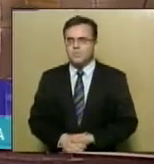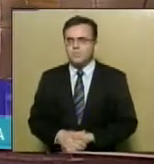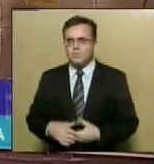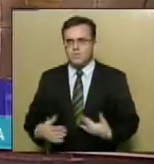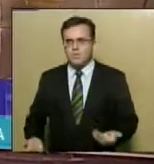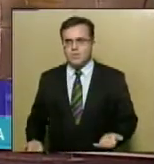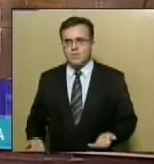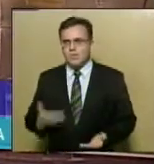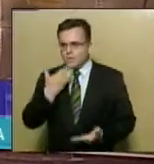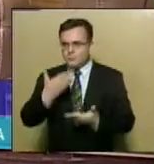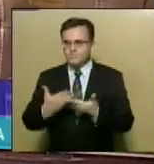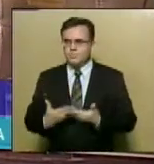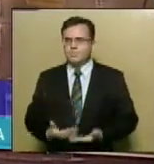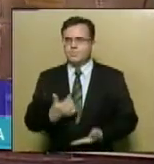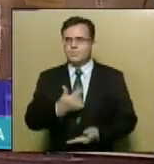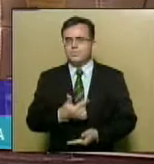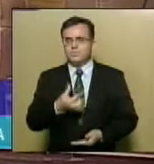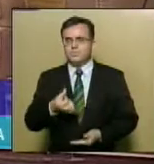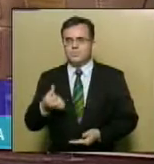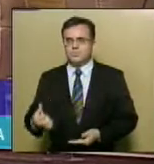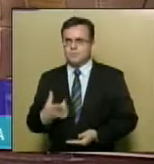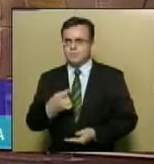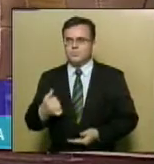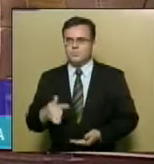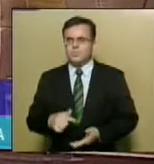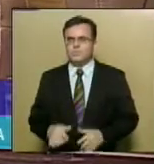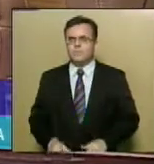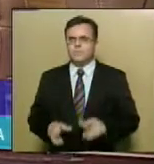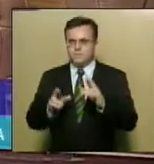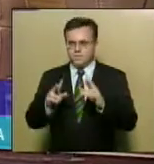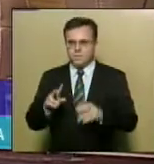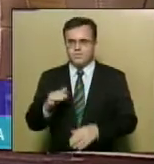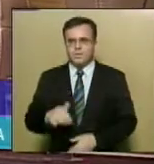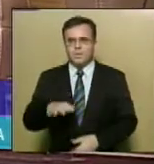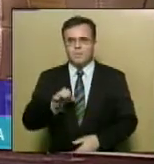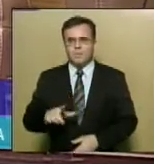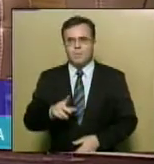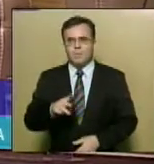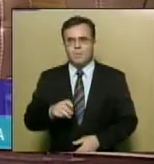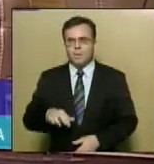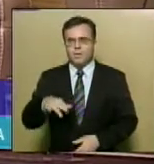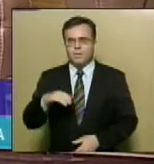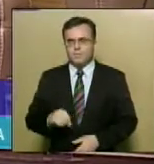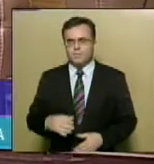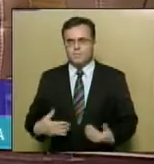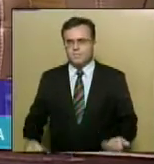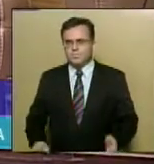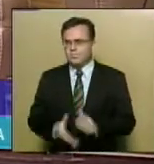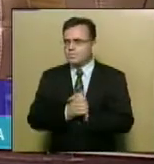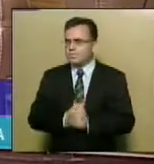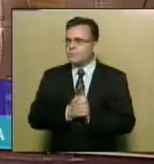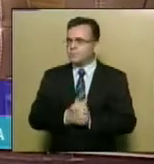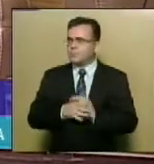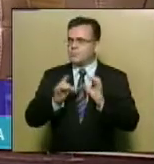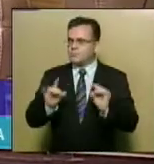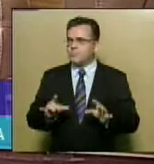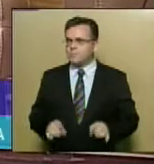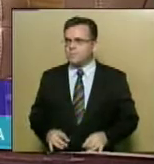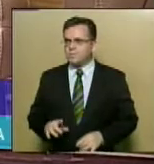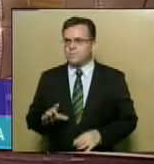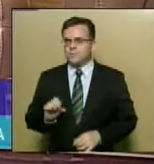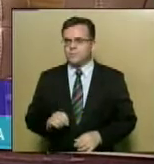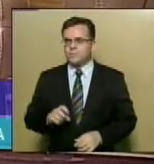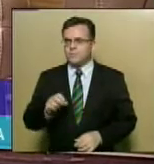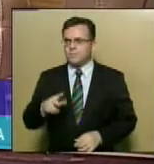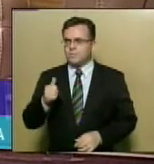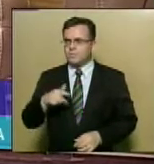Requerimento 266, 2017, de autoria do deputado Vanderbal Marinho. Congratulações ao senhor Oswaldo Vidal dos